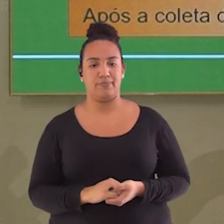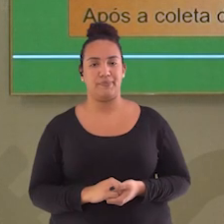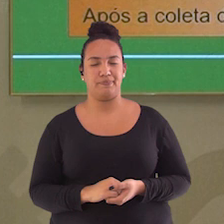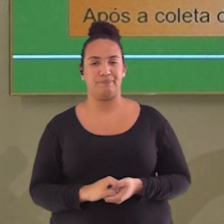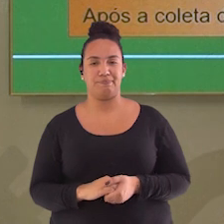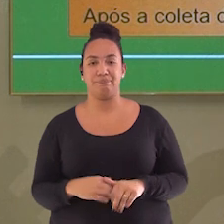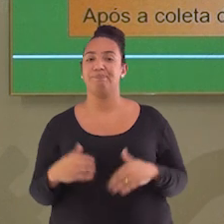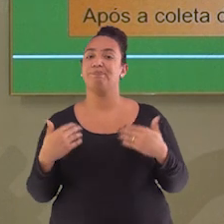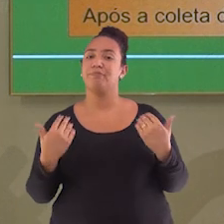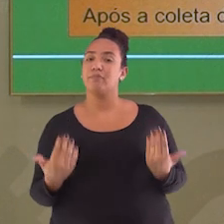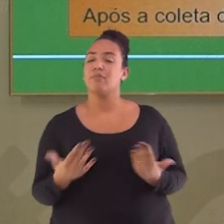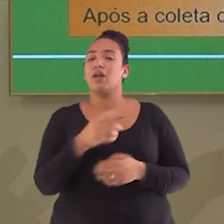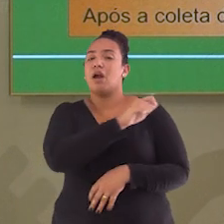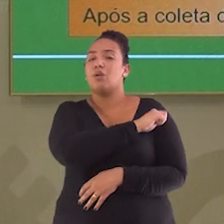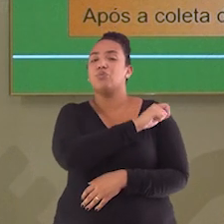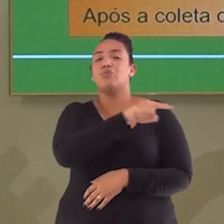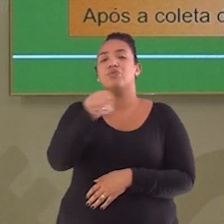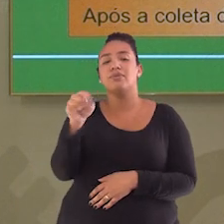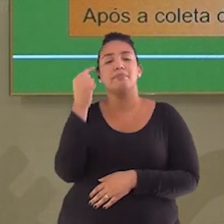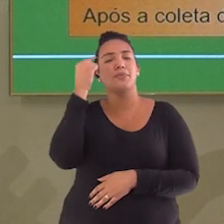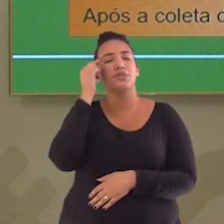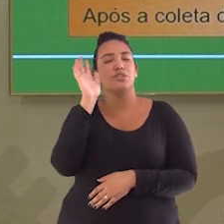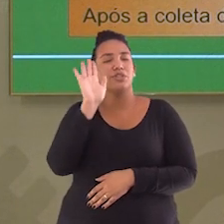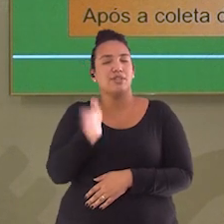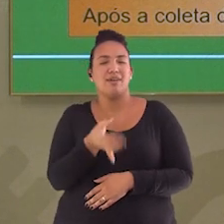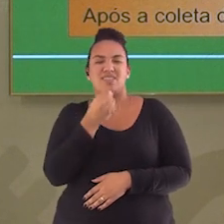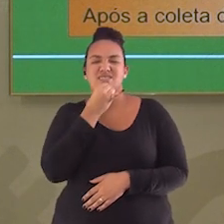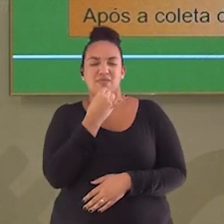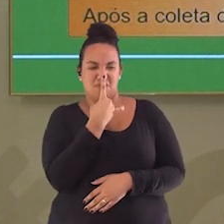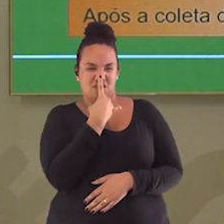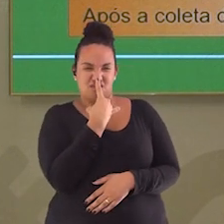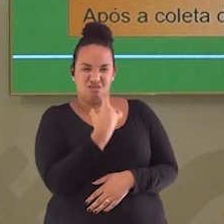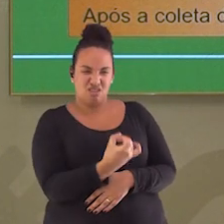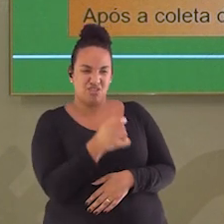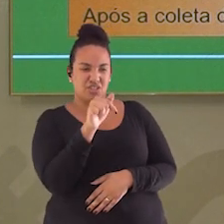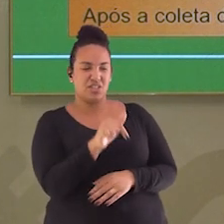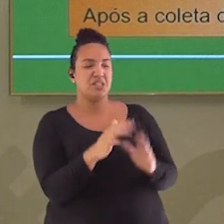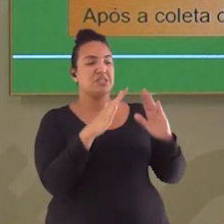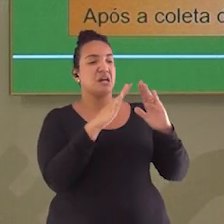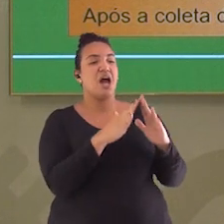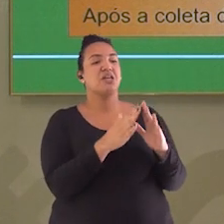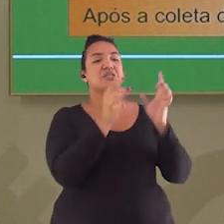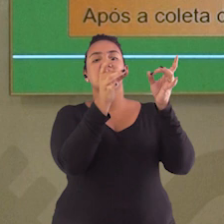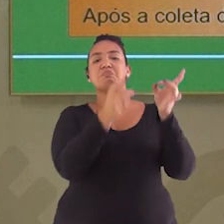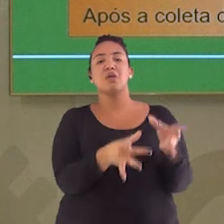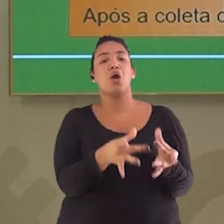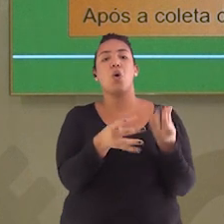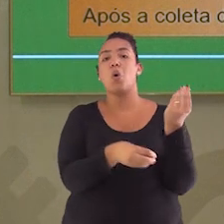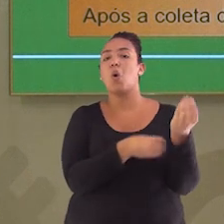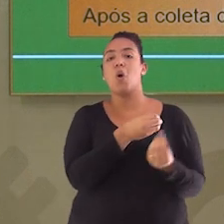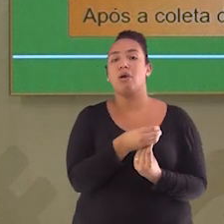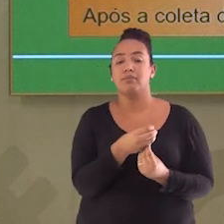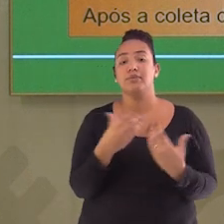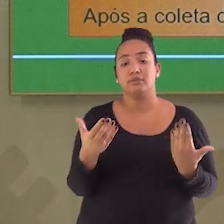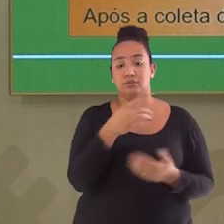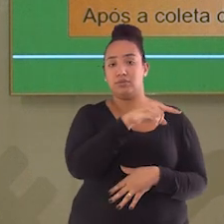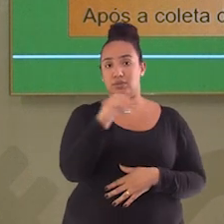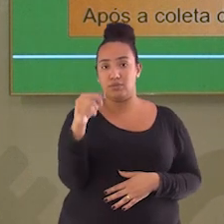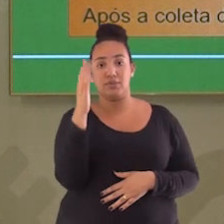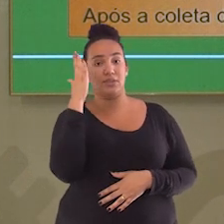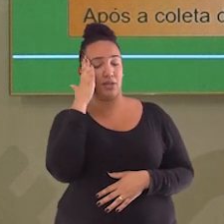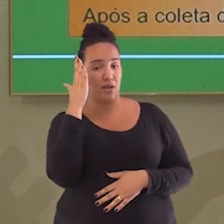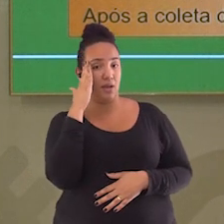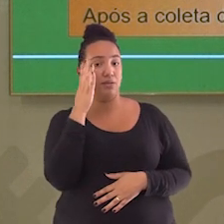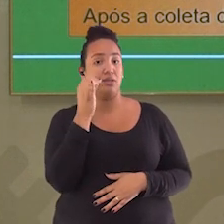Estudante, você já se perguntou sobre o que acontece com o nosso lixo após sair de nossas casas? A gente sabe que tem início com o serviço de